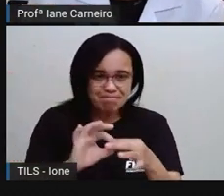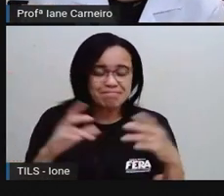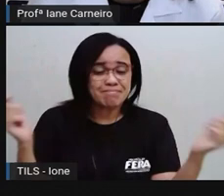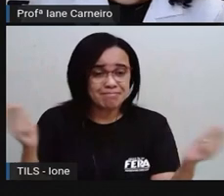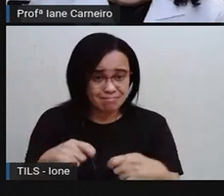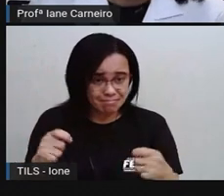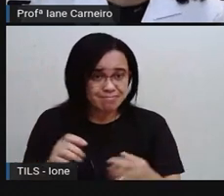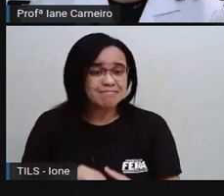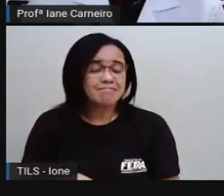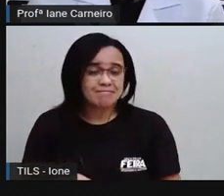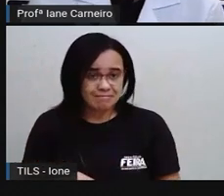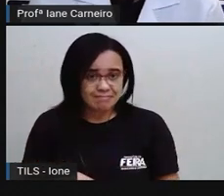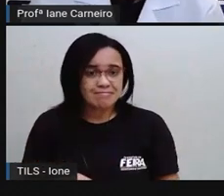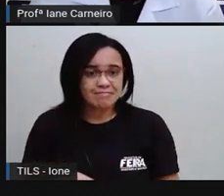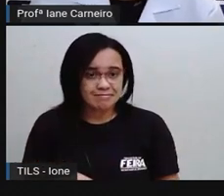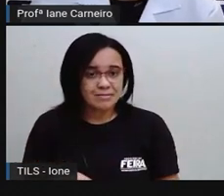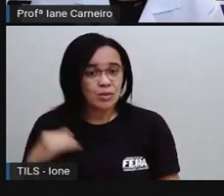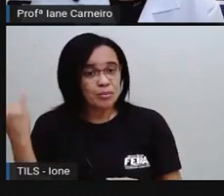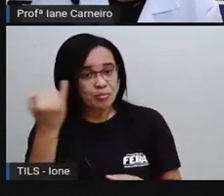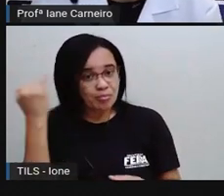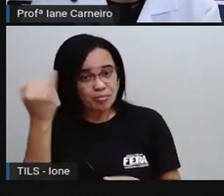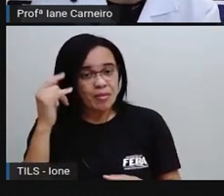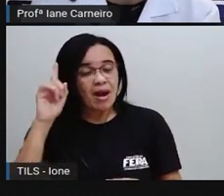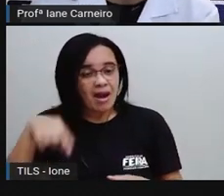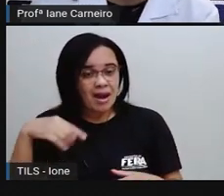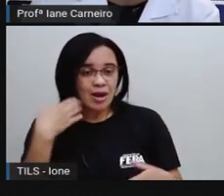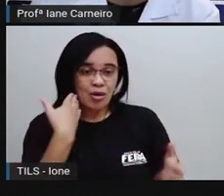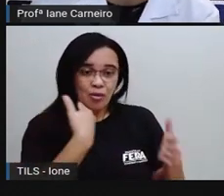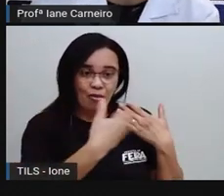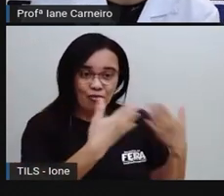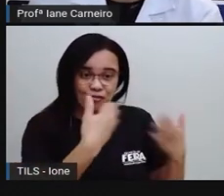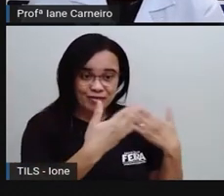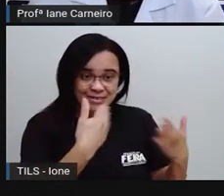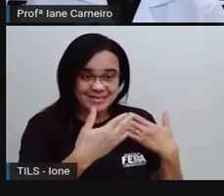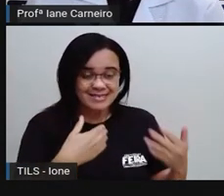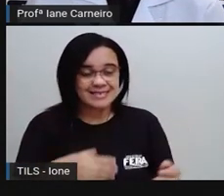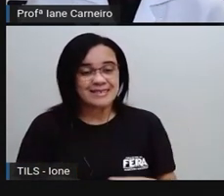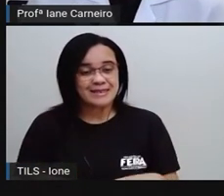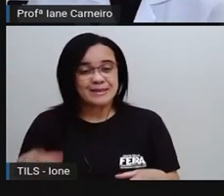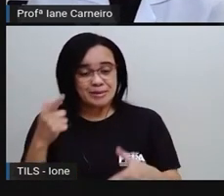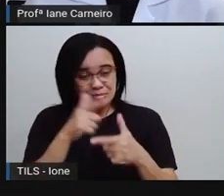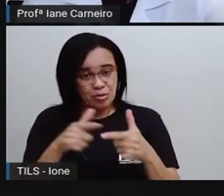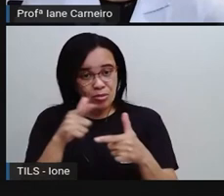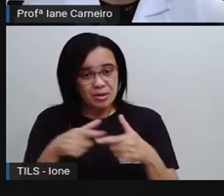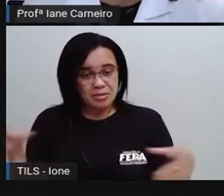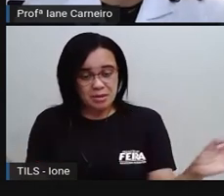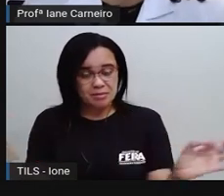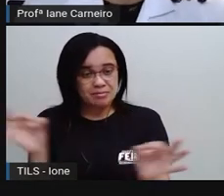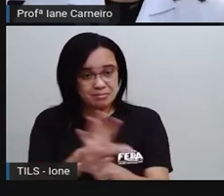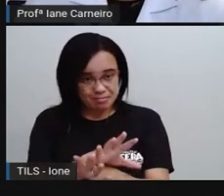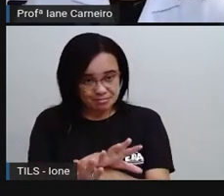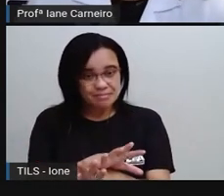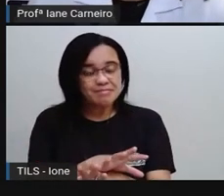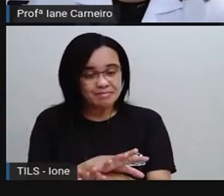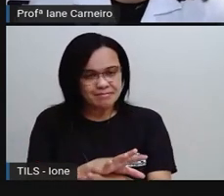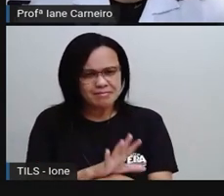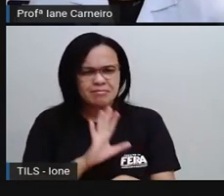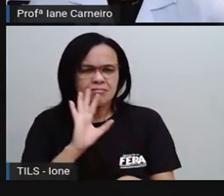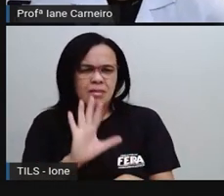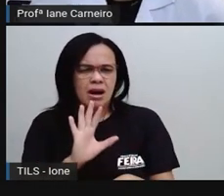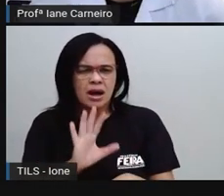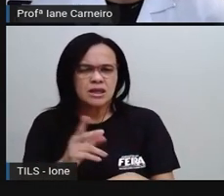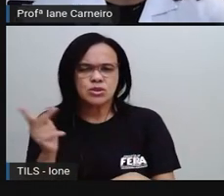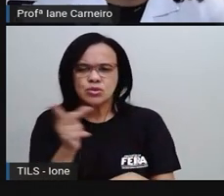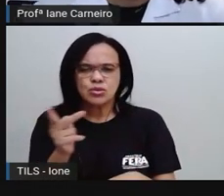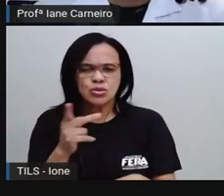né? O ideal era que eles conversassem. Não é isso, gente? E aí, por que será que